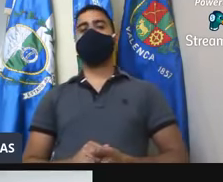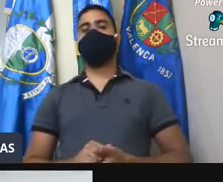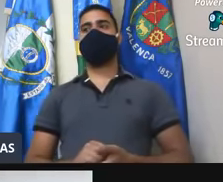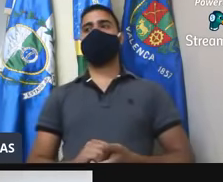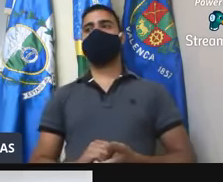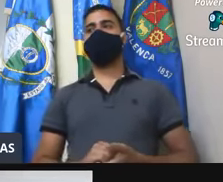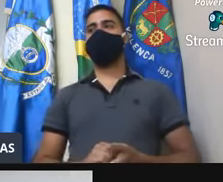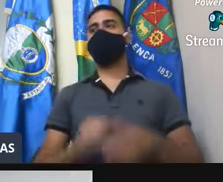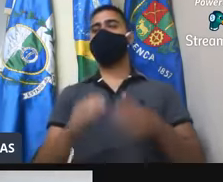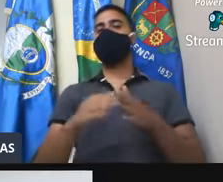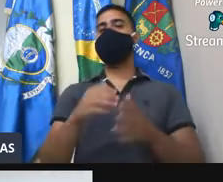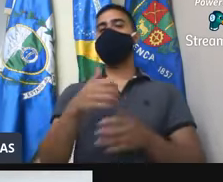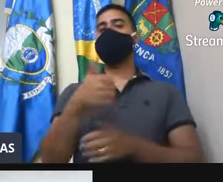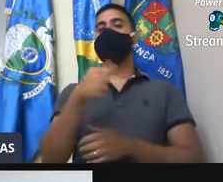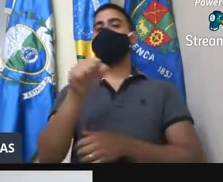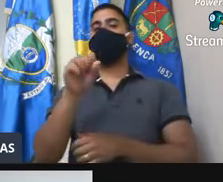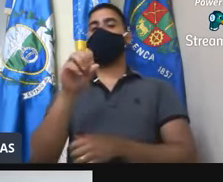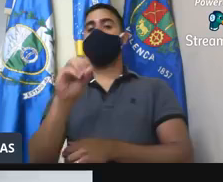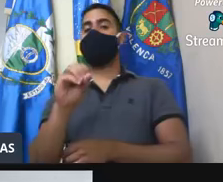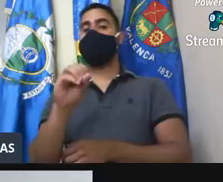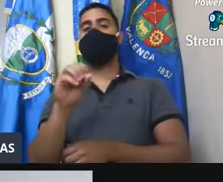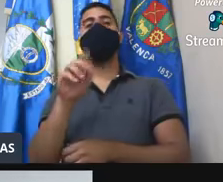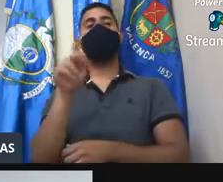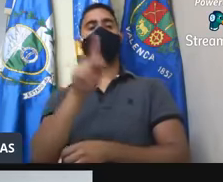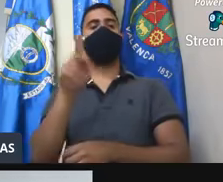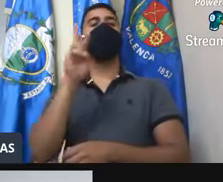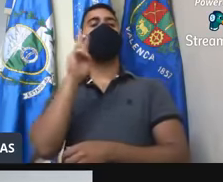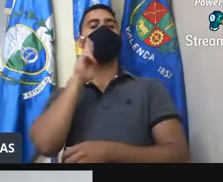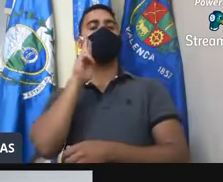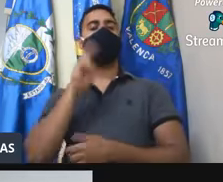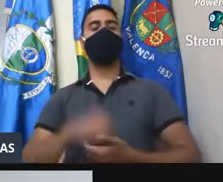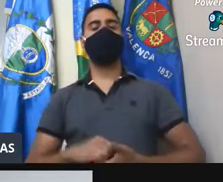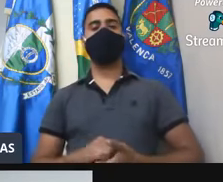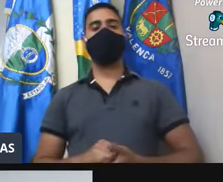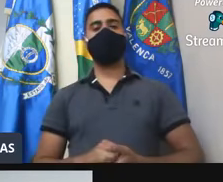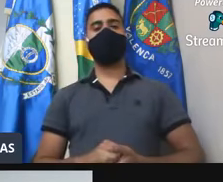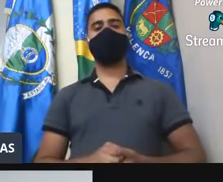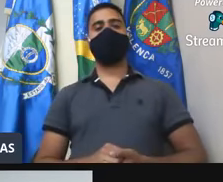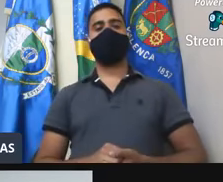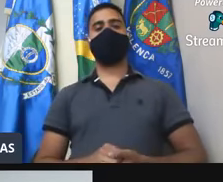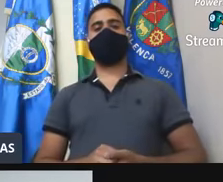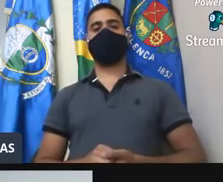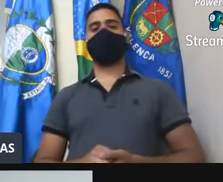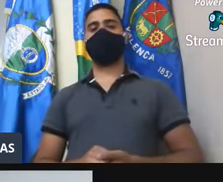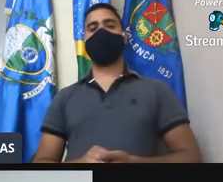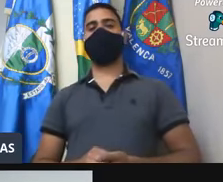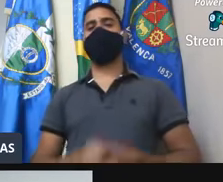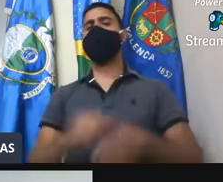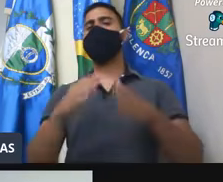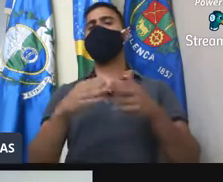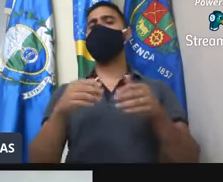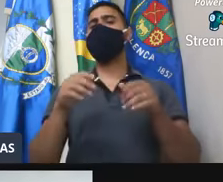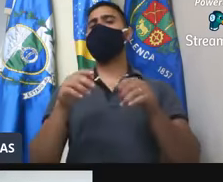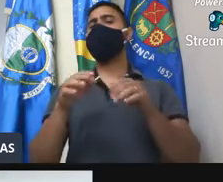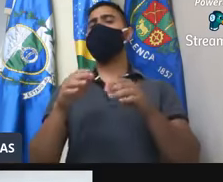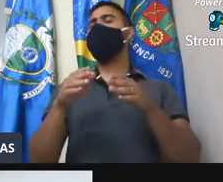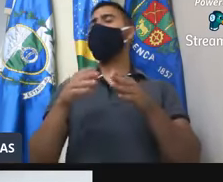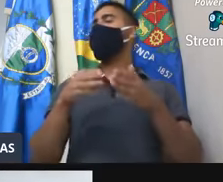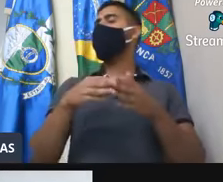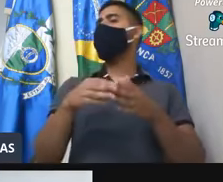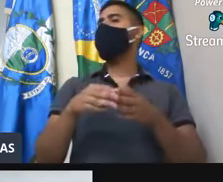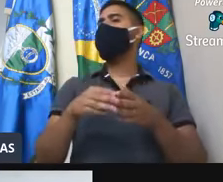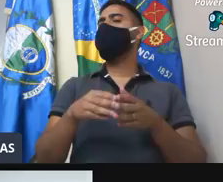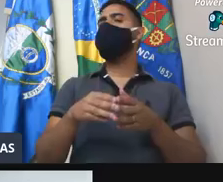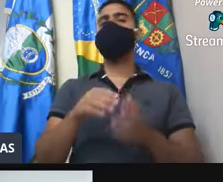Requerimento 180 do vereador professor Rafael. Ele requer a terceira companhia da Polícia Militar,